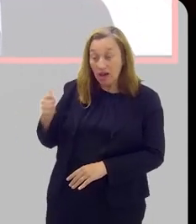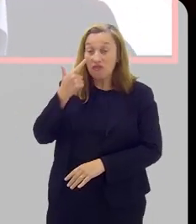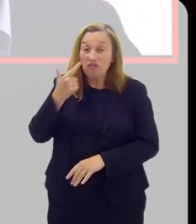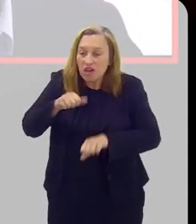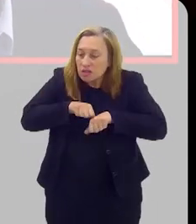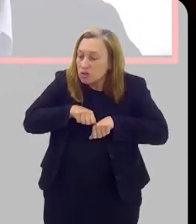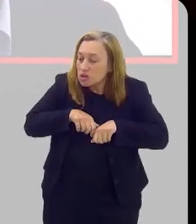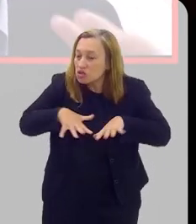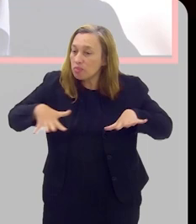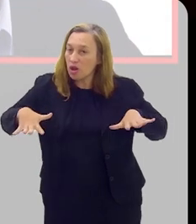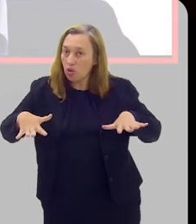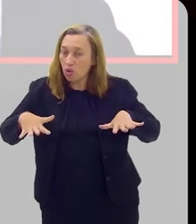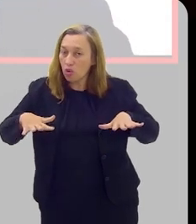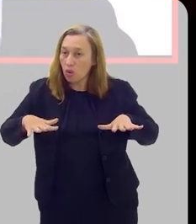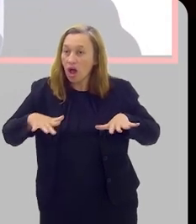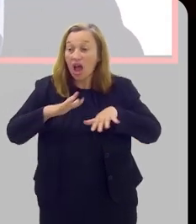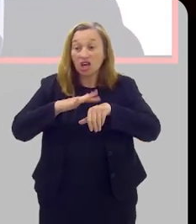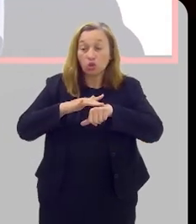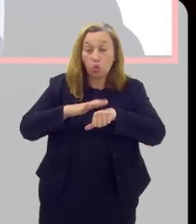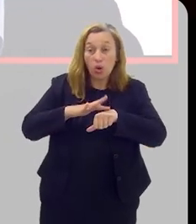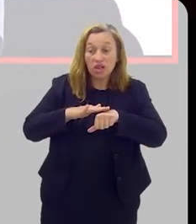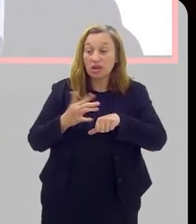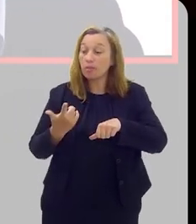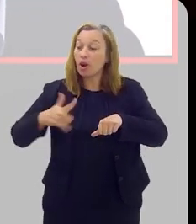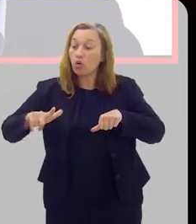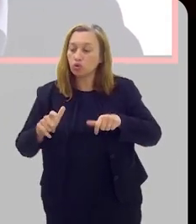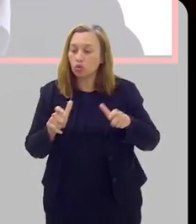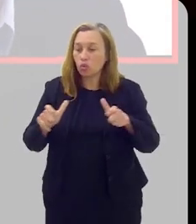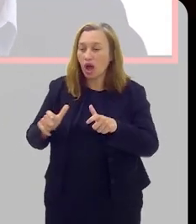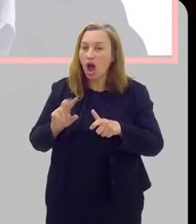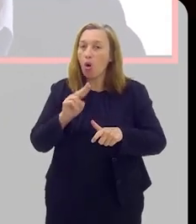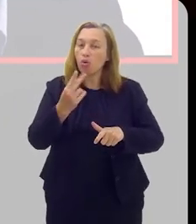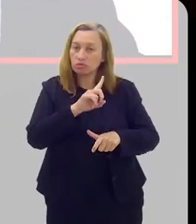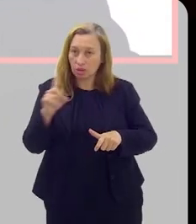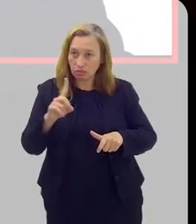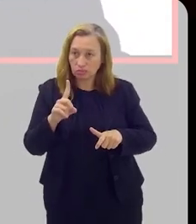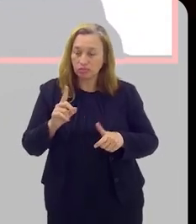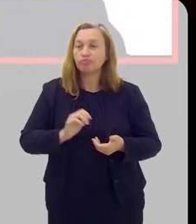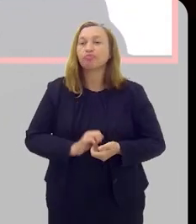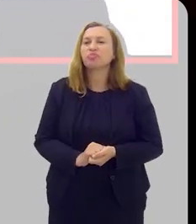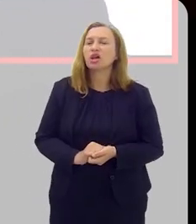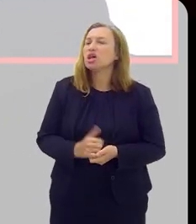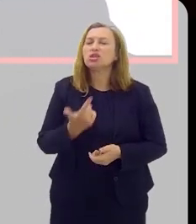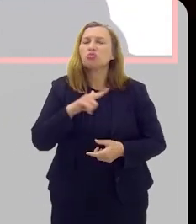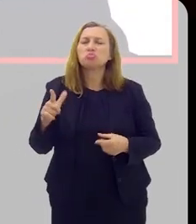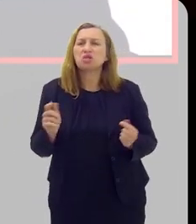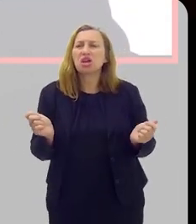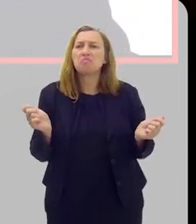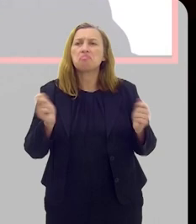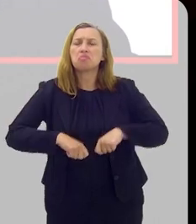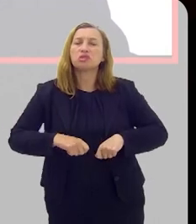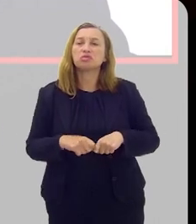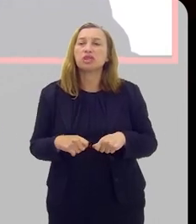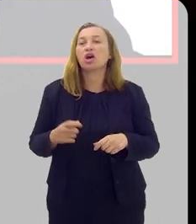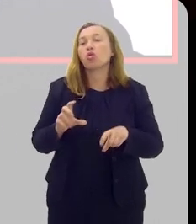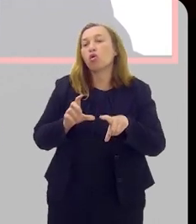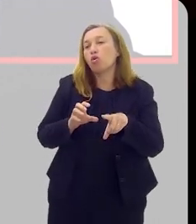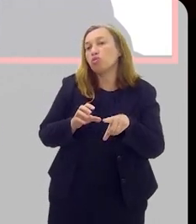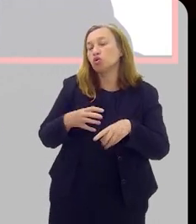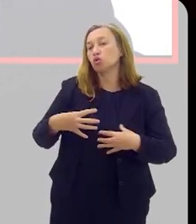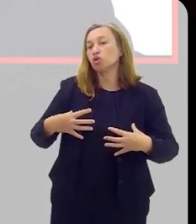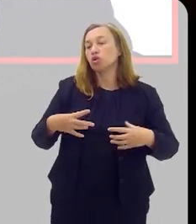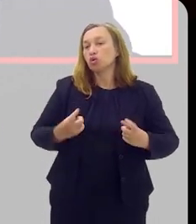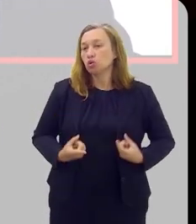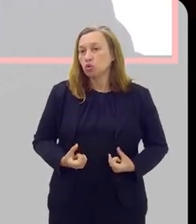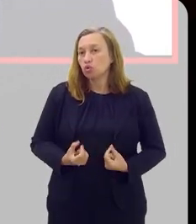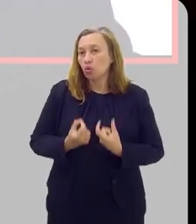lesão que espalhou lá antes da gente conseguir ver para outro órgão que vá se manifestar só anos depois. E não existe a possibilidade, como no